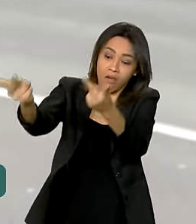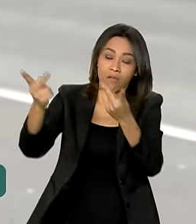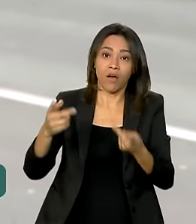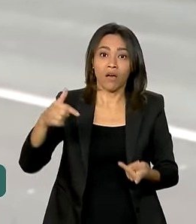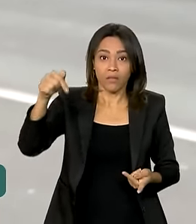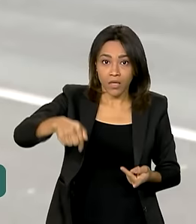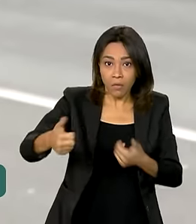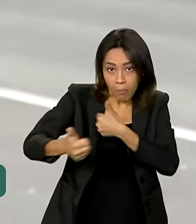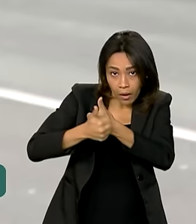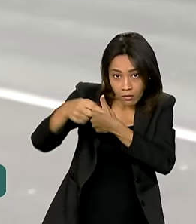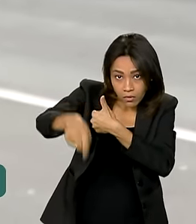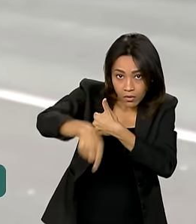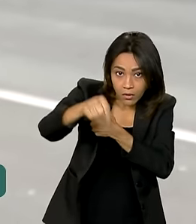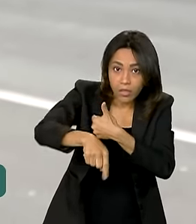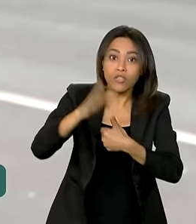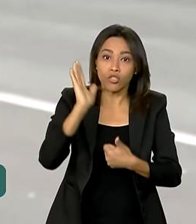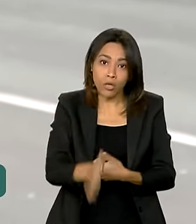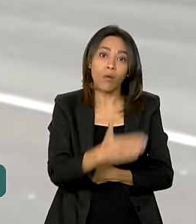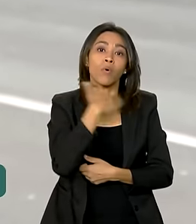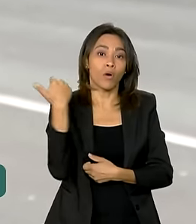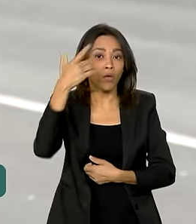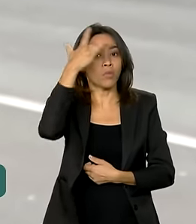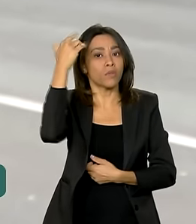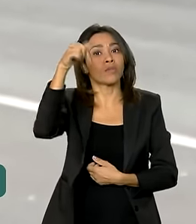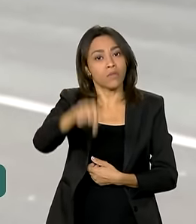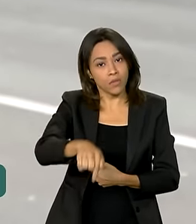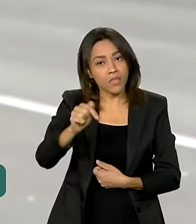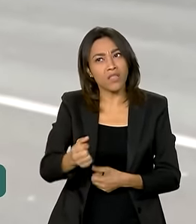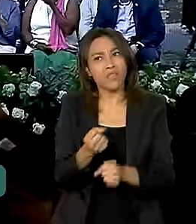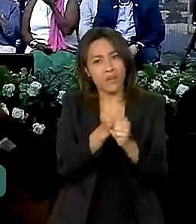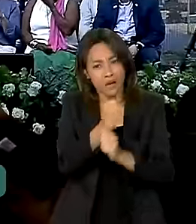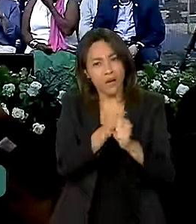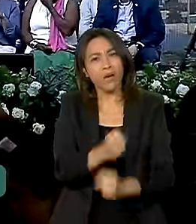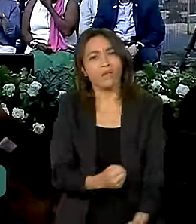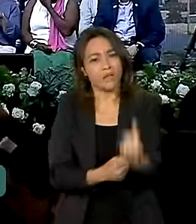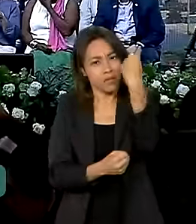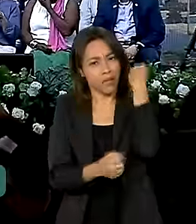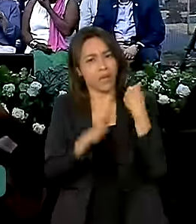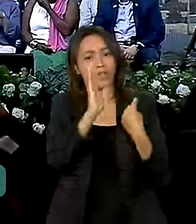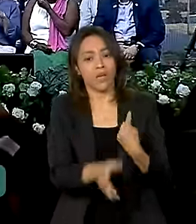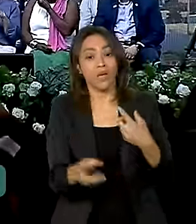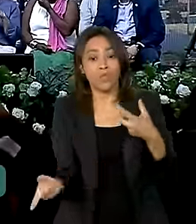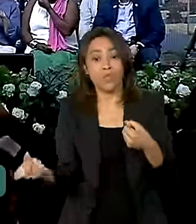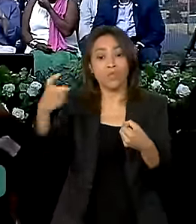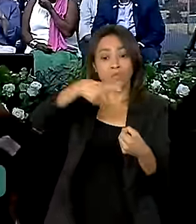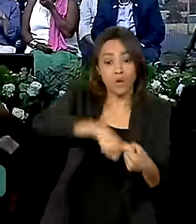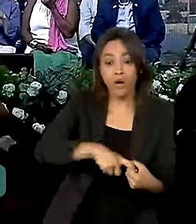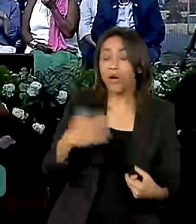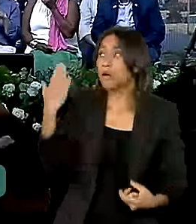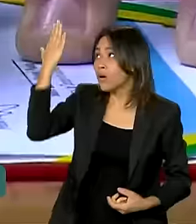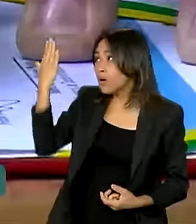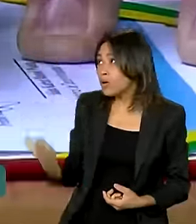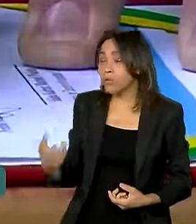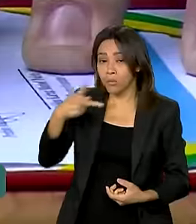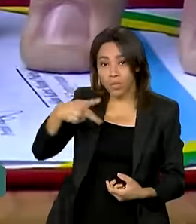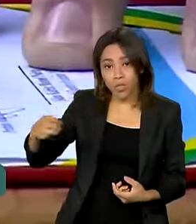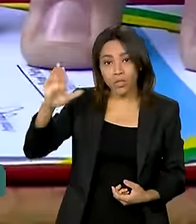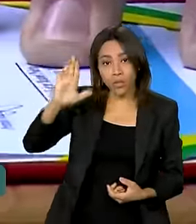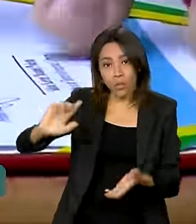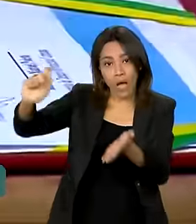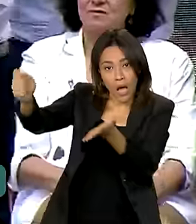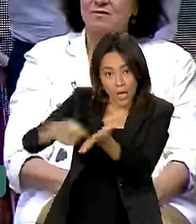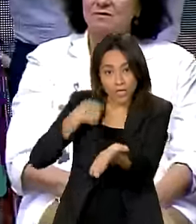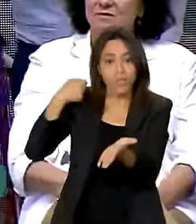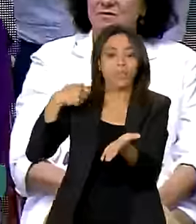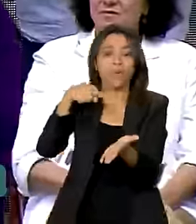quarteirões. Já chegou a morrer gente, inclusive, já há alguns anos atrás. De volta a Araraquara, o presidente Lula assinou ordens